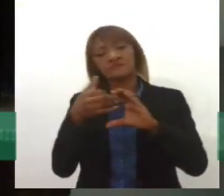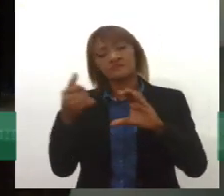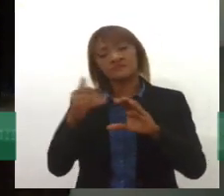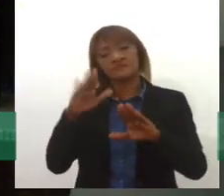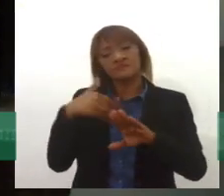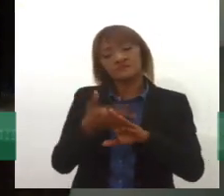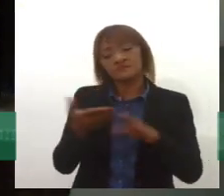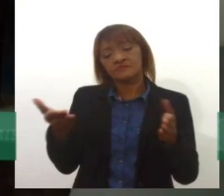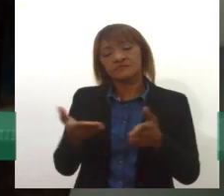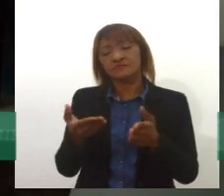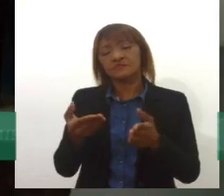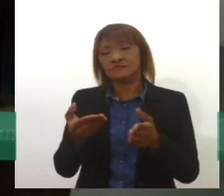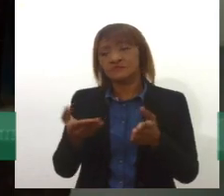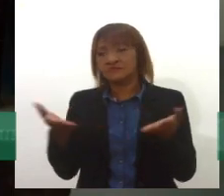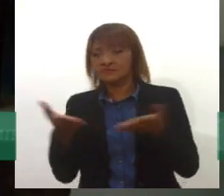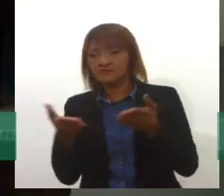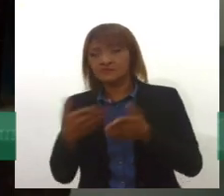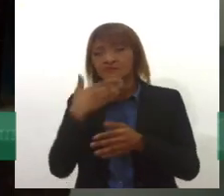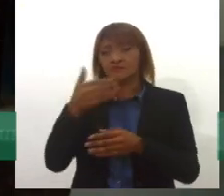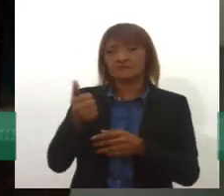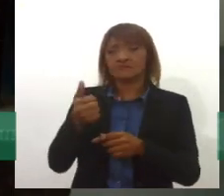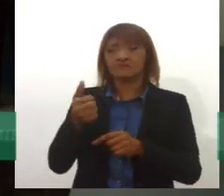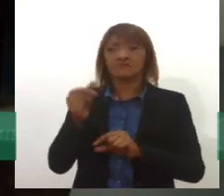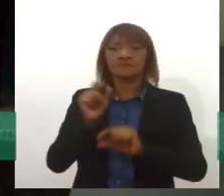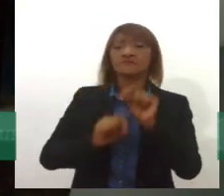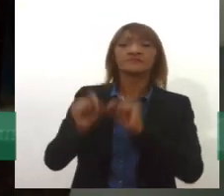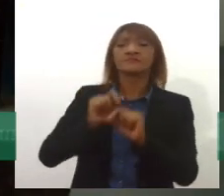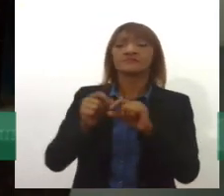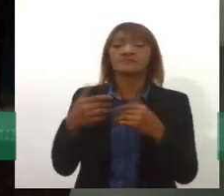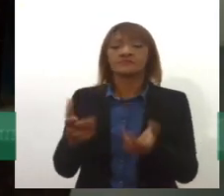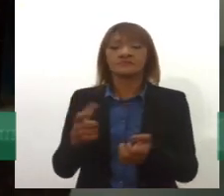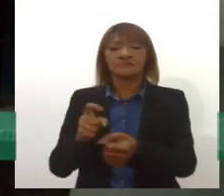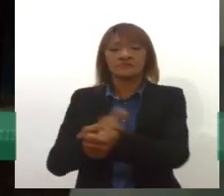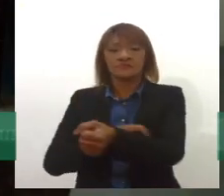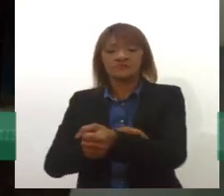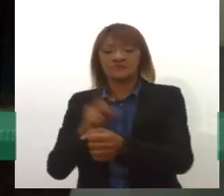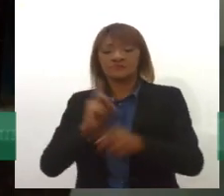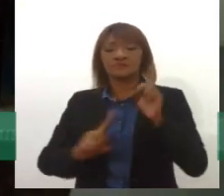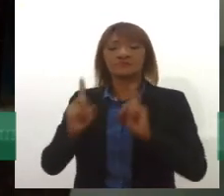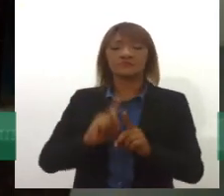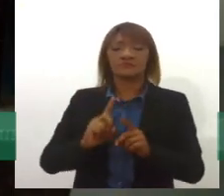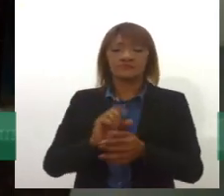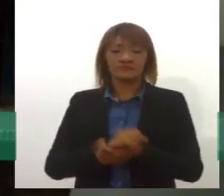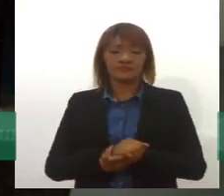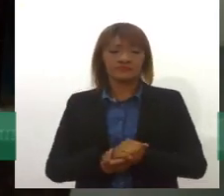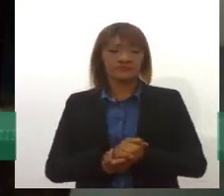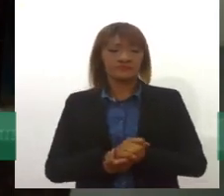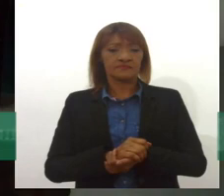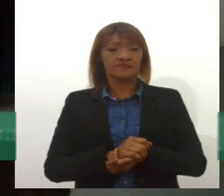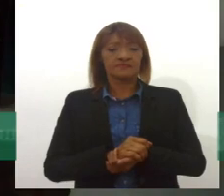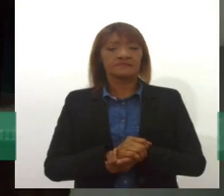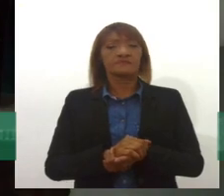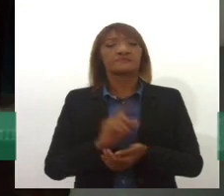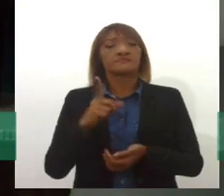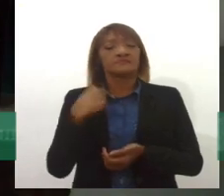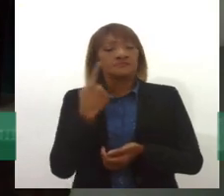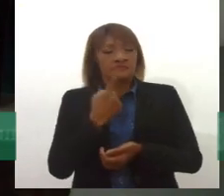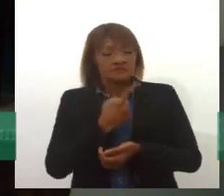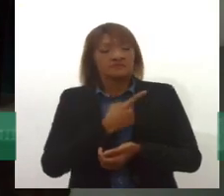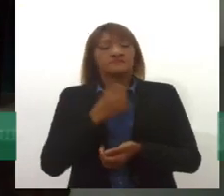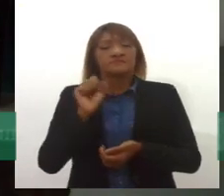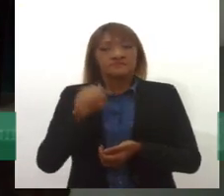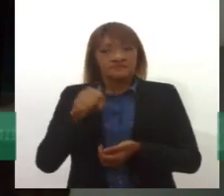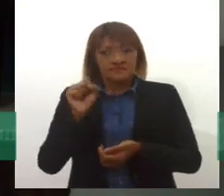Como é que está a situação de transtorno de ansiedade, de depressão, nas unidades básicas de saúde? A gente tem visto sim uma